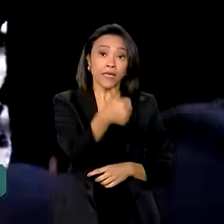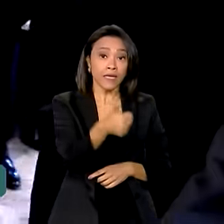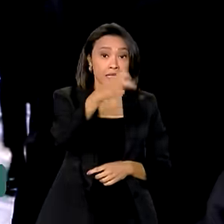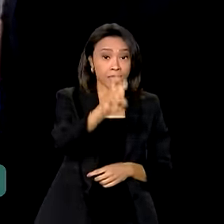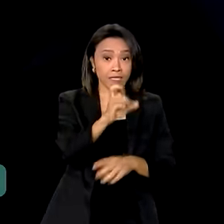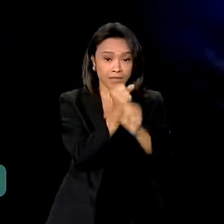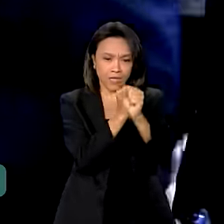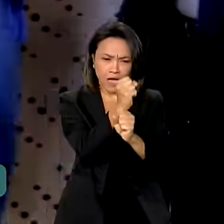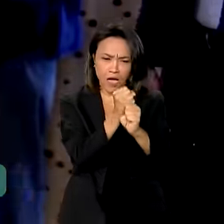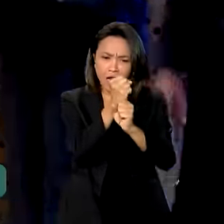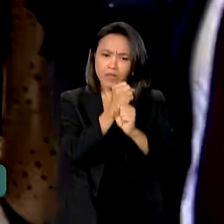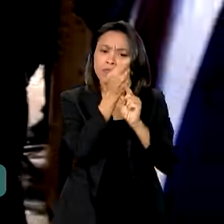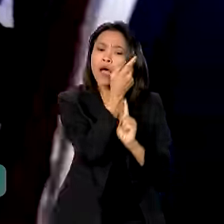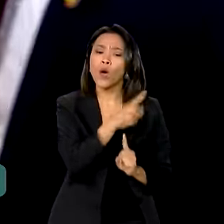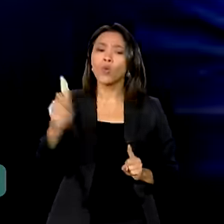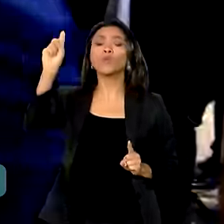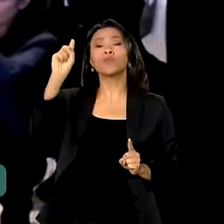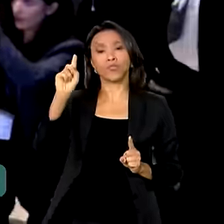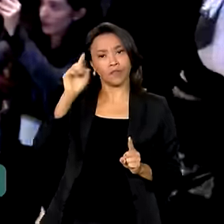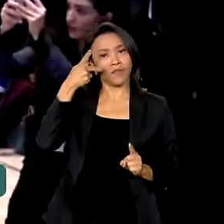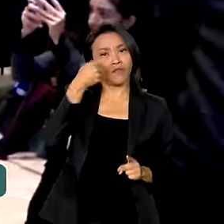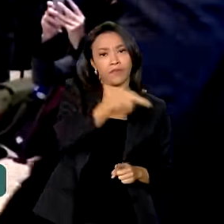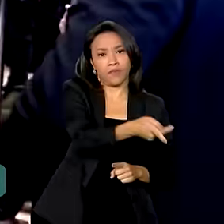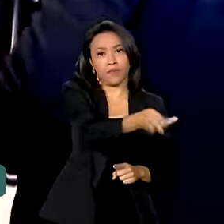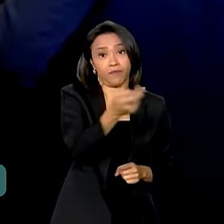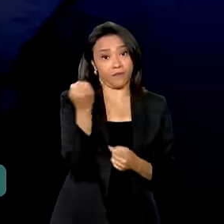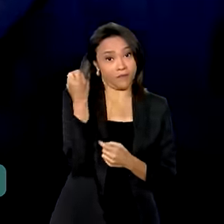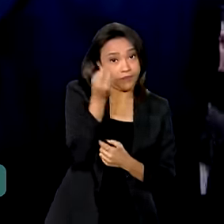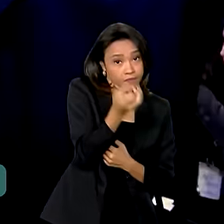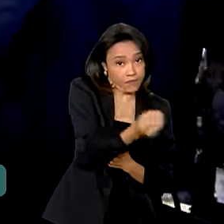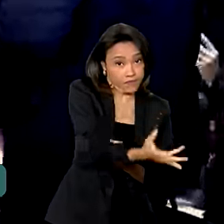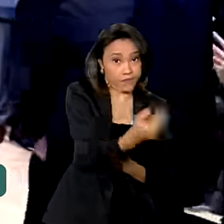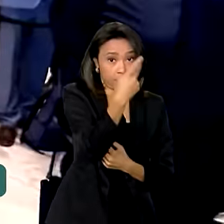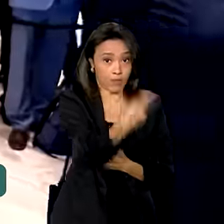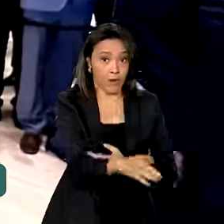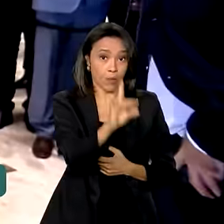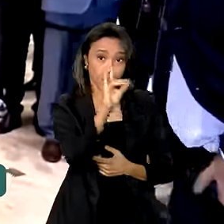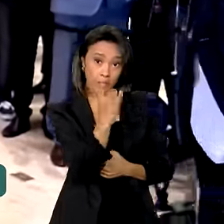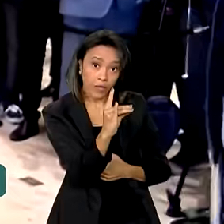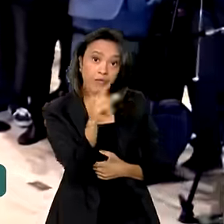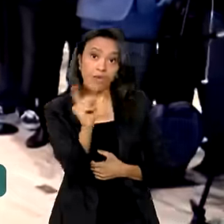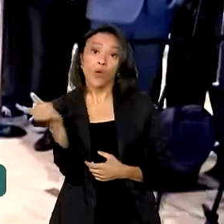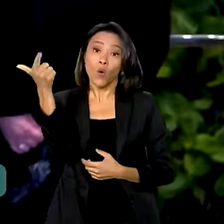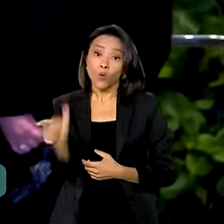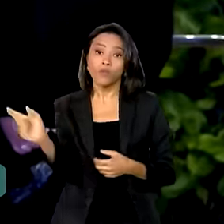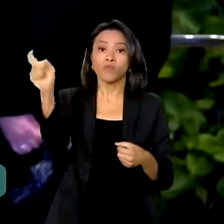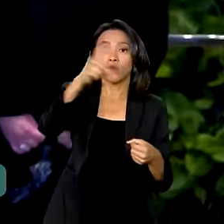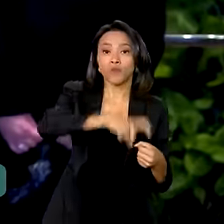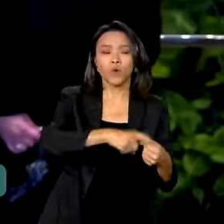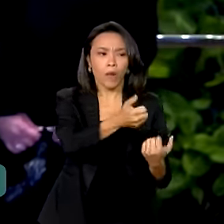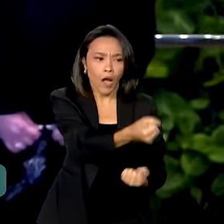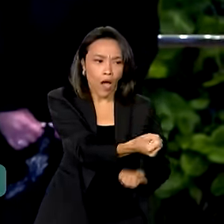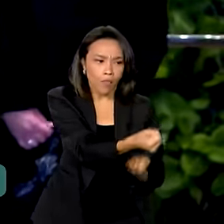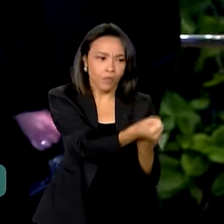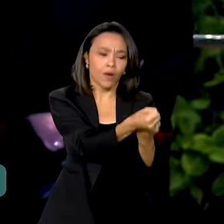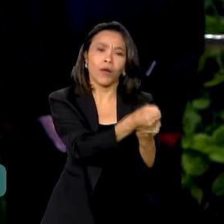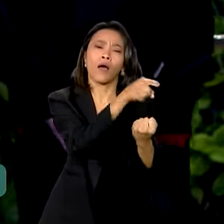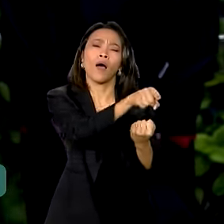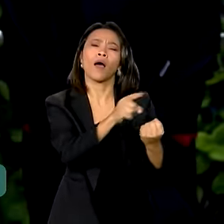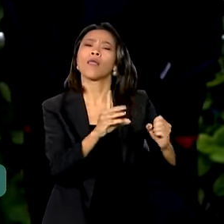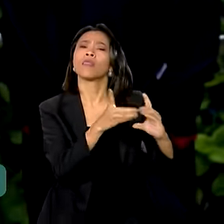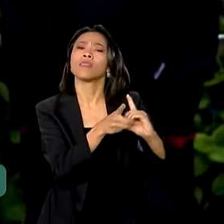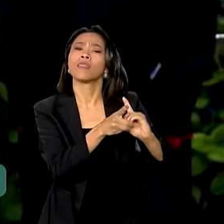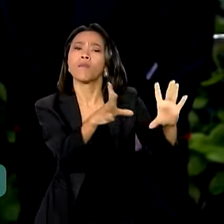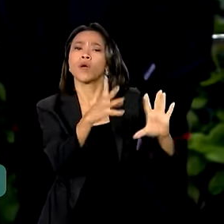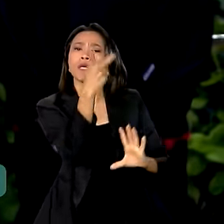da última viagem oficial à Bolívia, o presidente Lula retornou ao país vizinho para demonstrar apoio à democracia boliviana